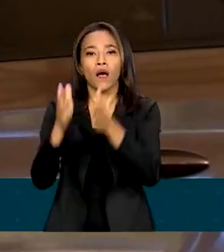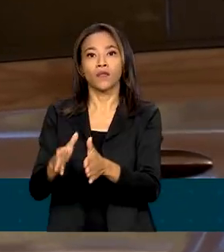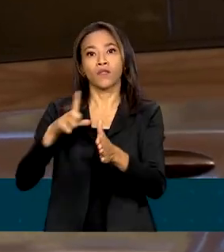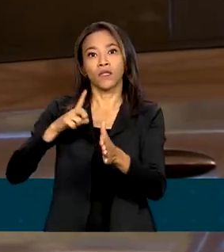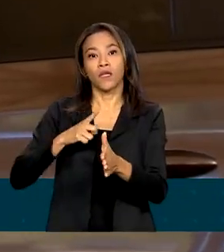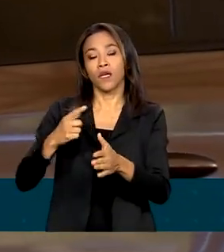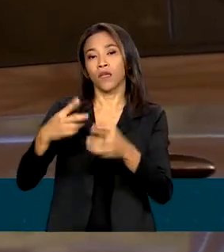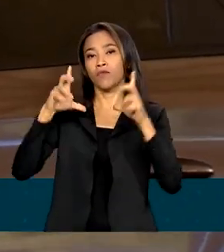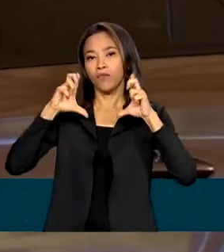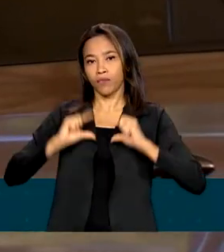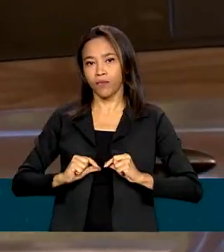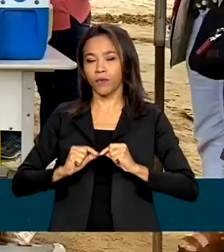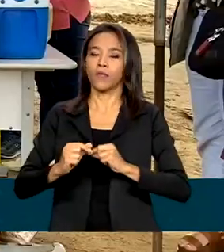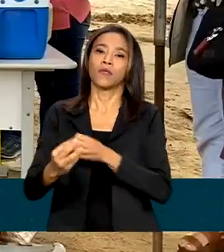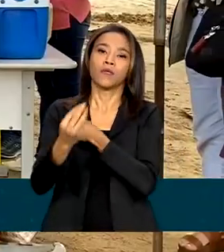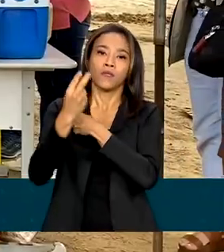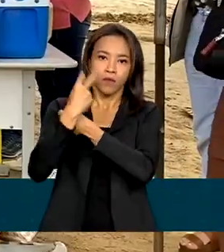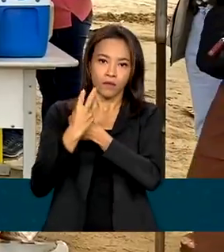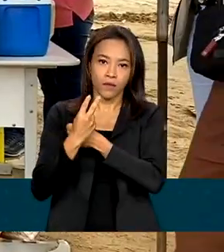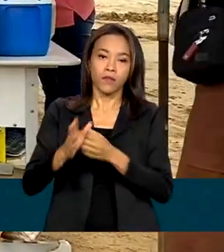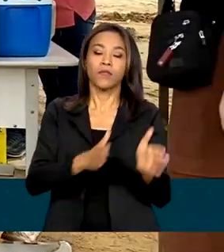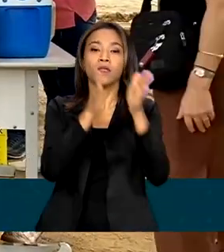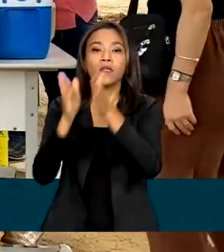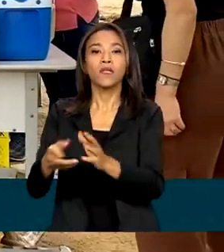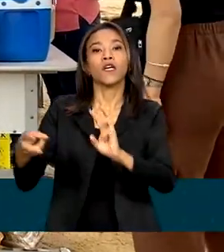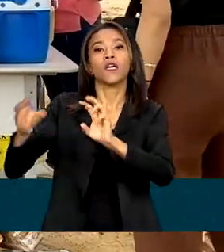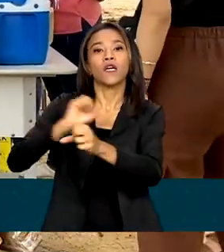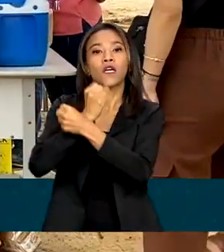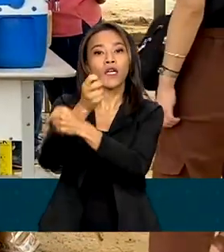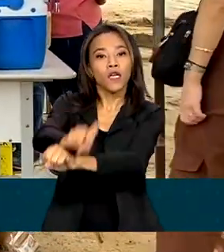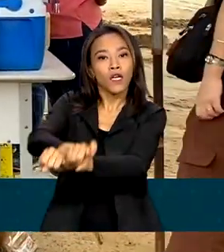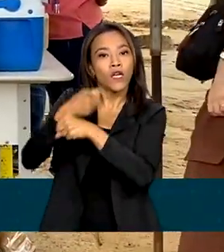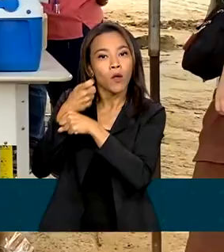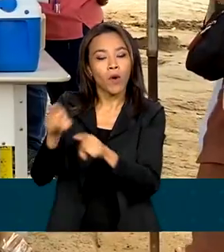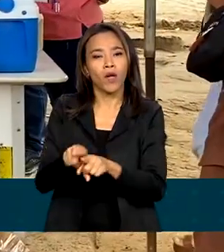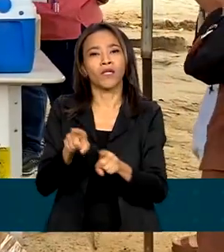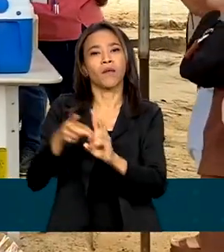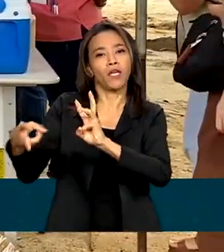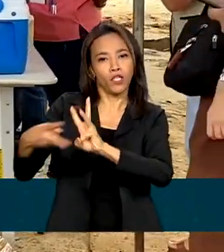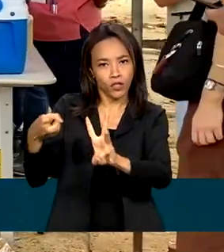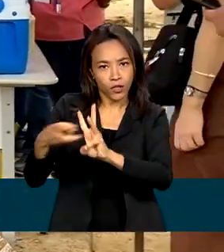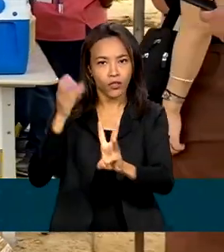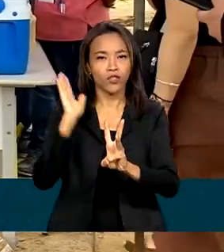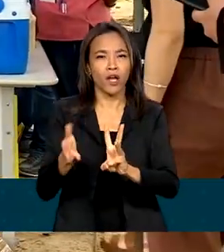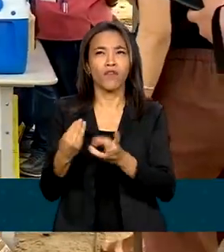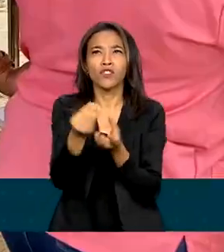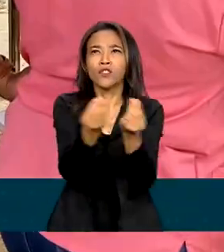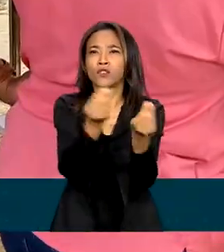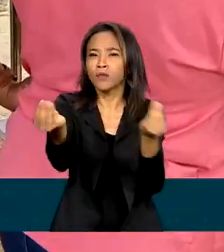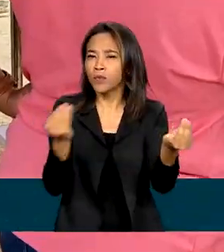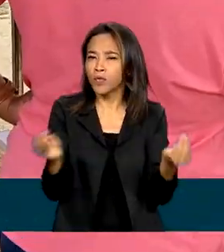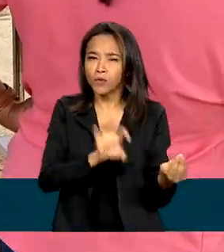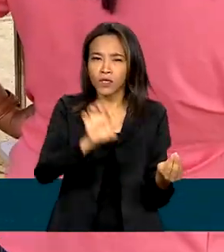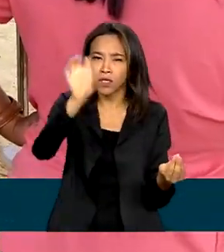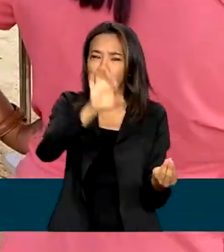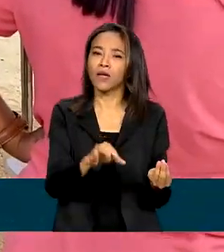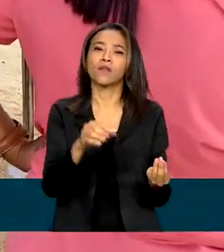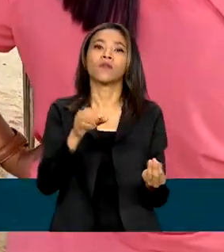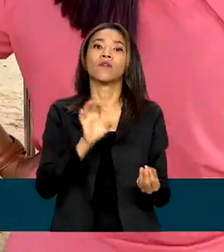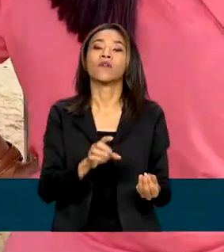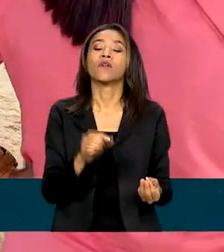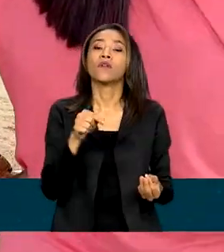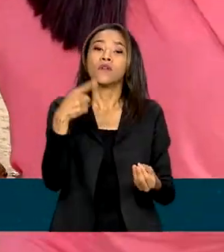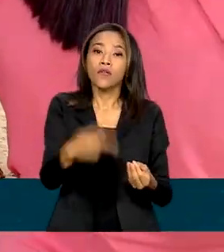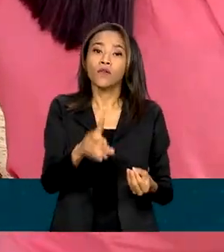quilombolas e também os indígenas. Ao todo, foram distribuídas em todos os estados e no Distrito Federal 19 milhões de doses.